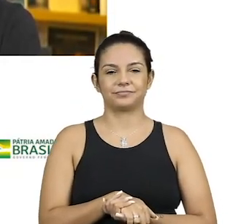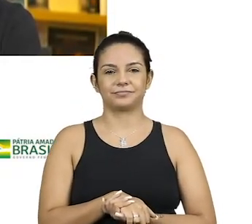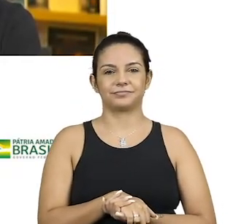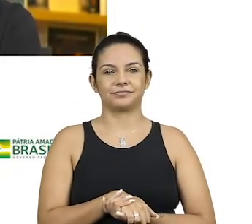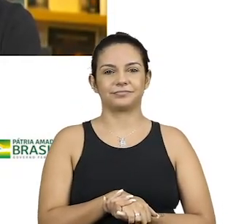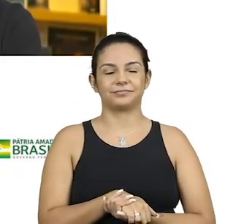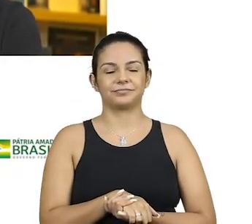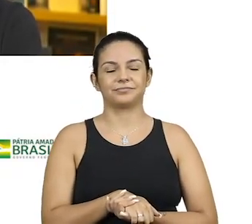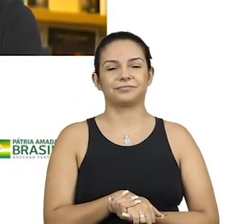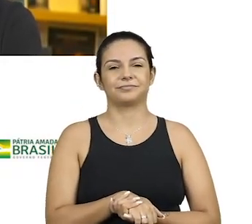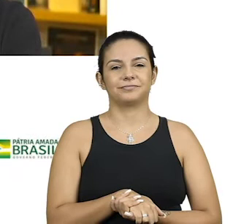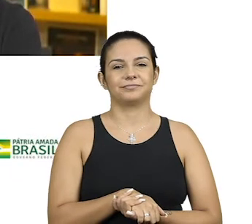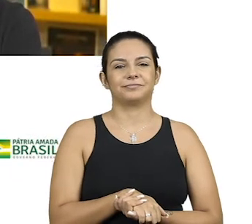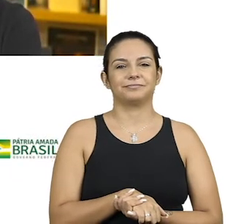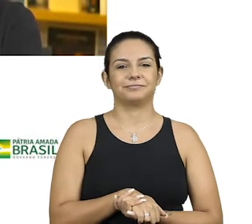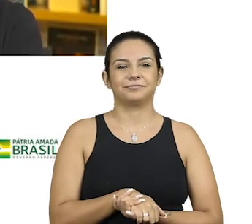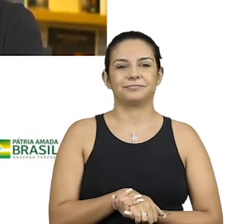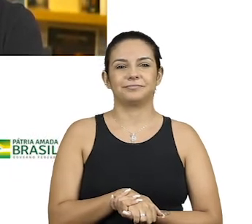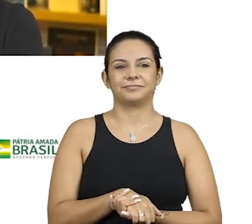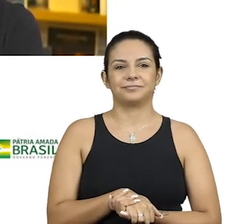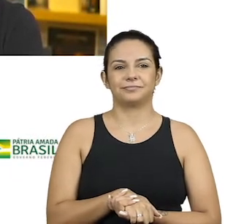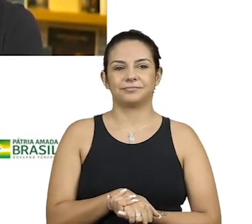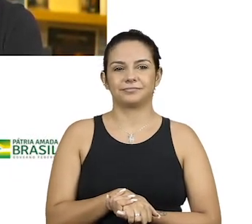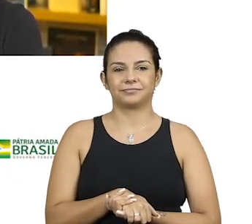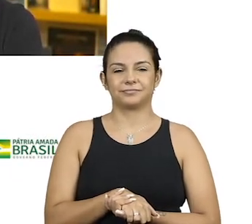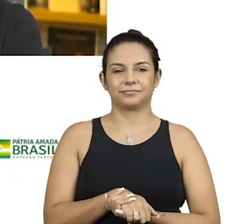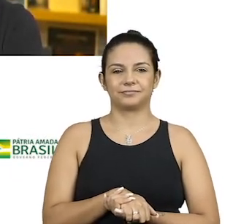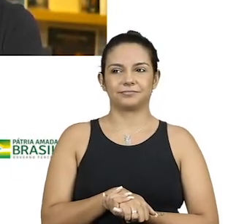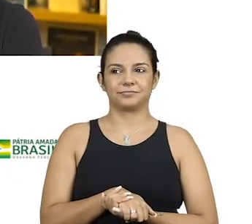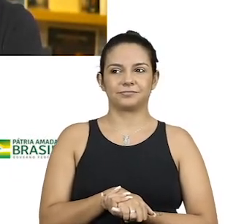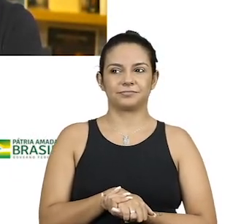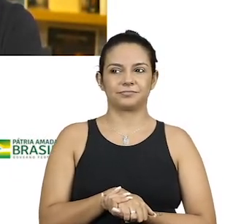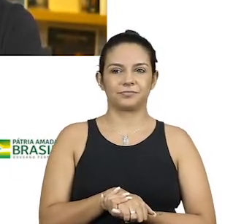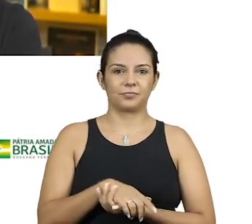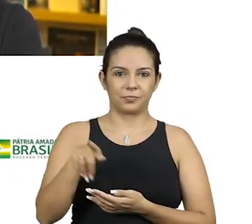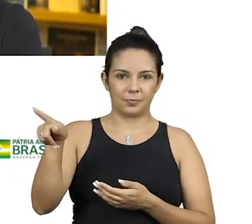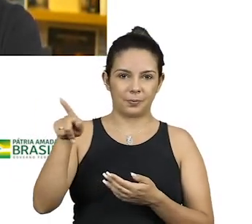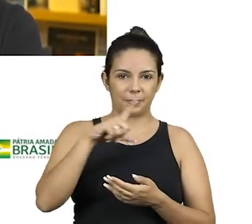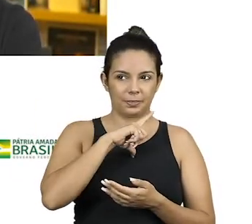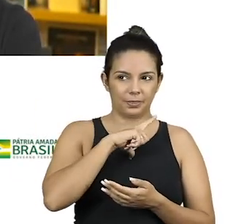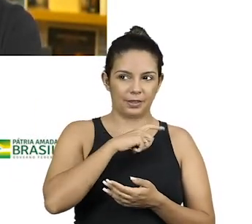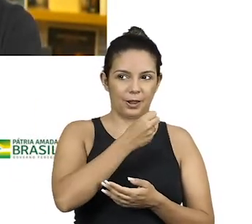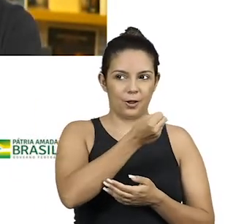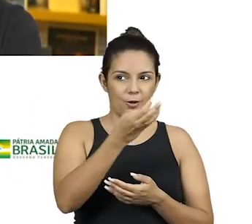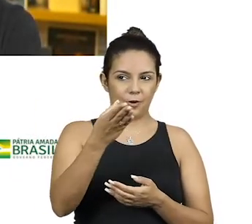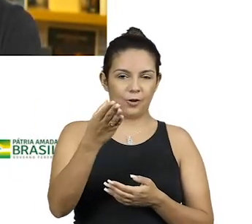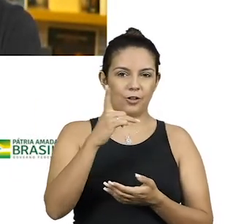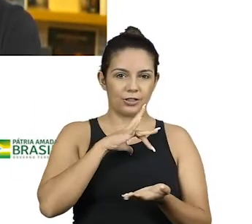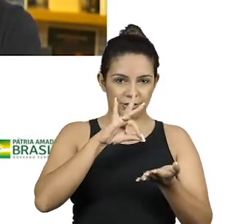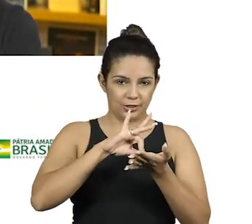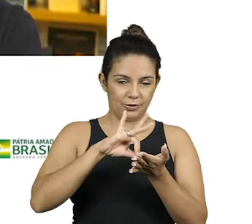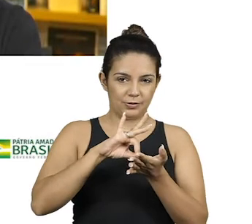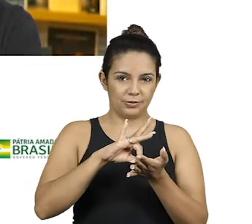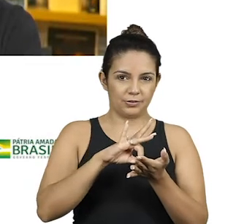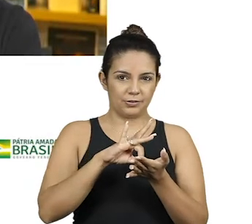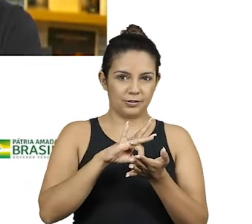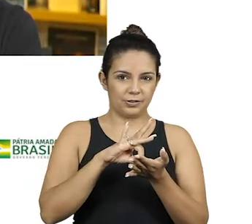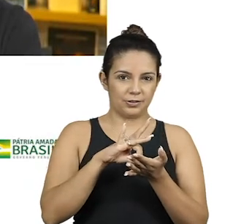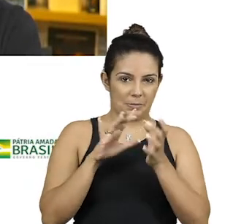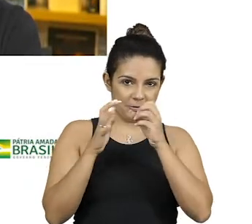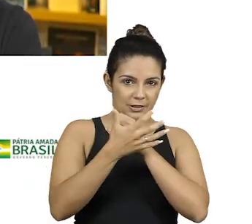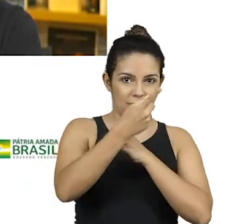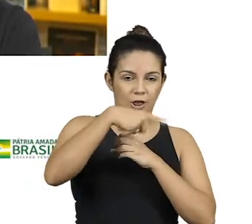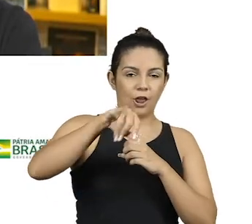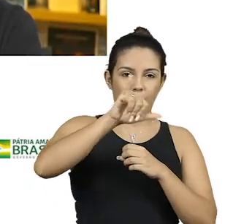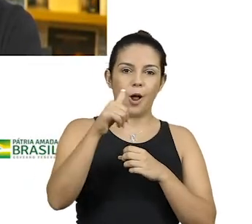Demorei para descobrir. Então, assim, se há algo que realmente eu devo a essa pandemia, é